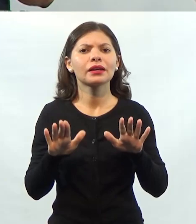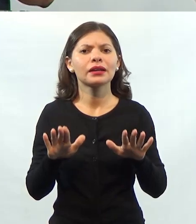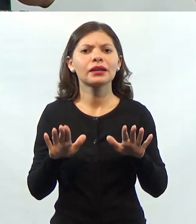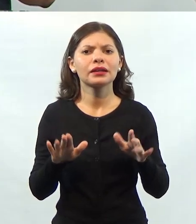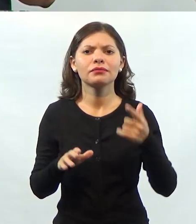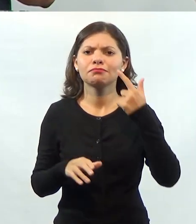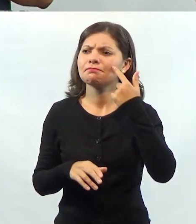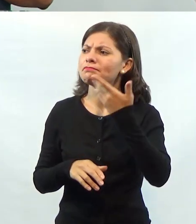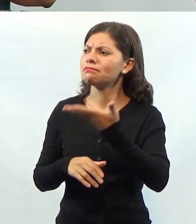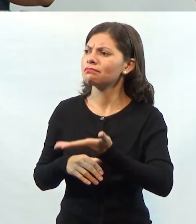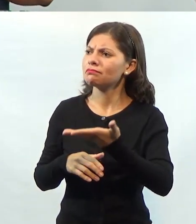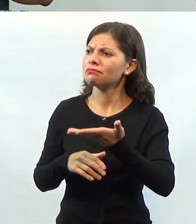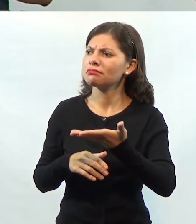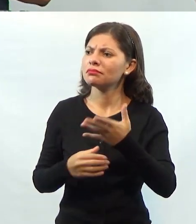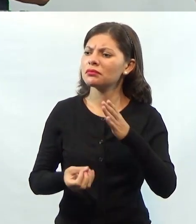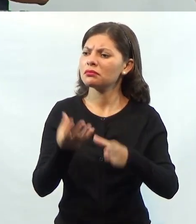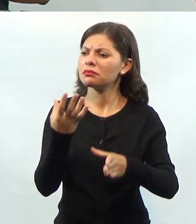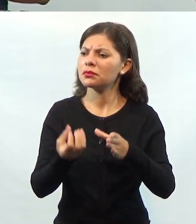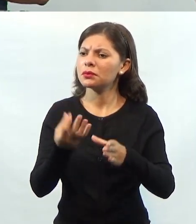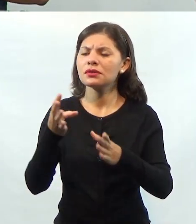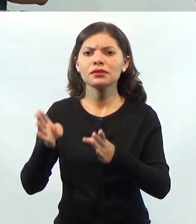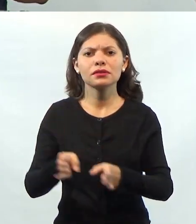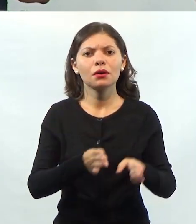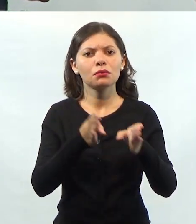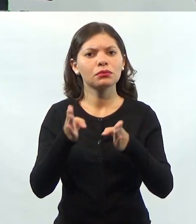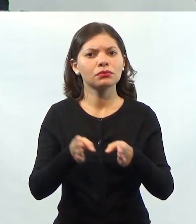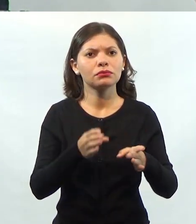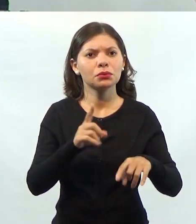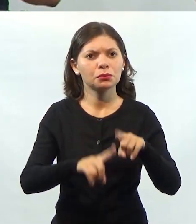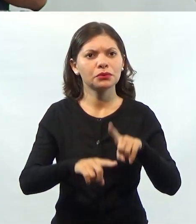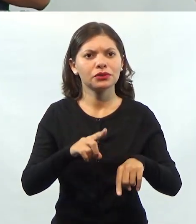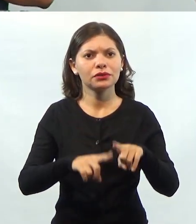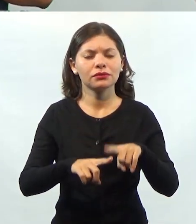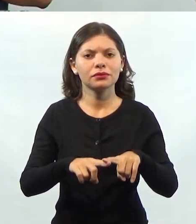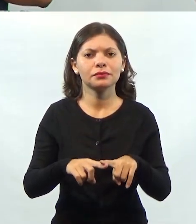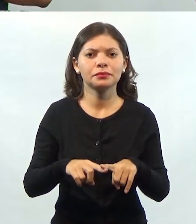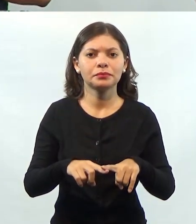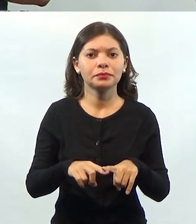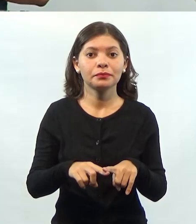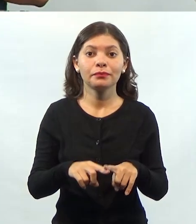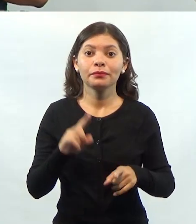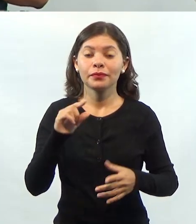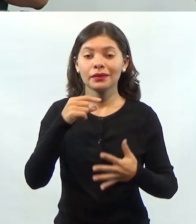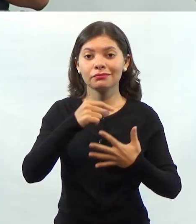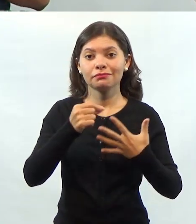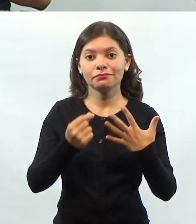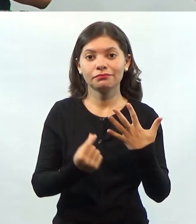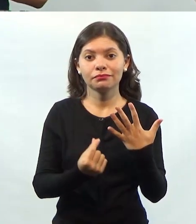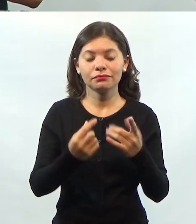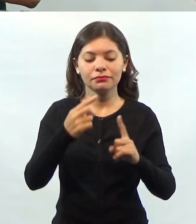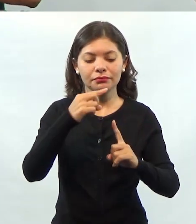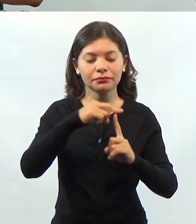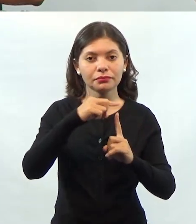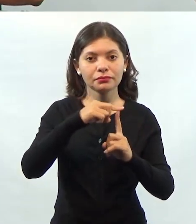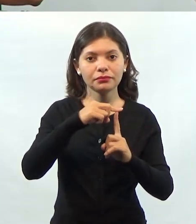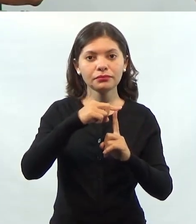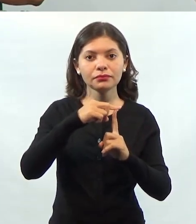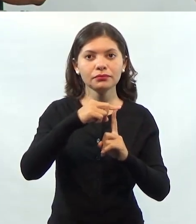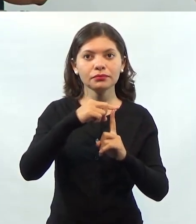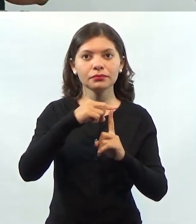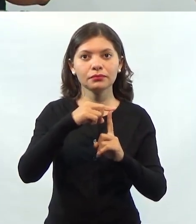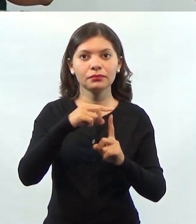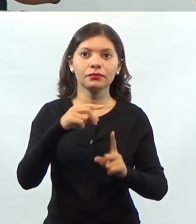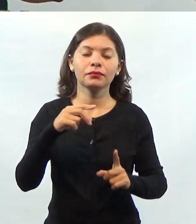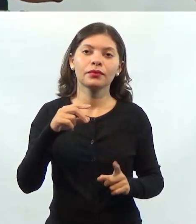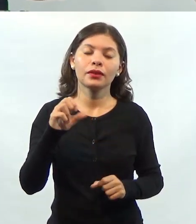ela não está aí como bem de produção? Está, mas os bens de produção nós não vamos classificar pelo tipo de bem em si